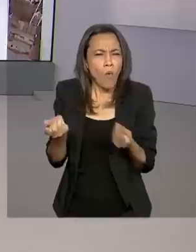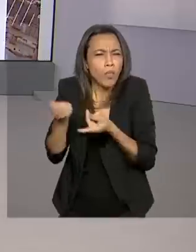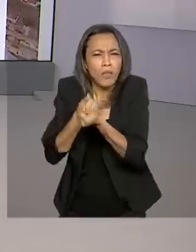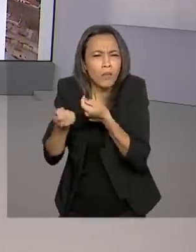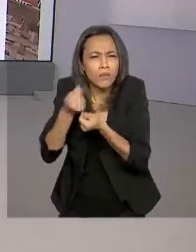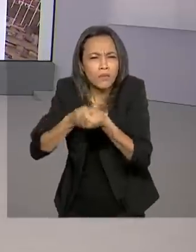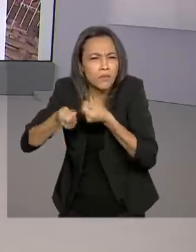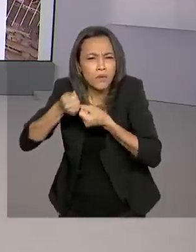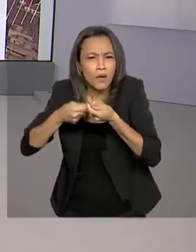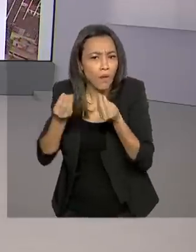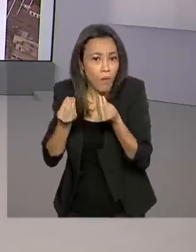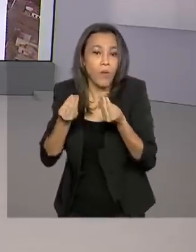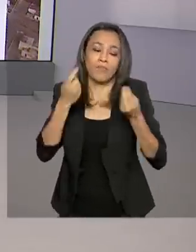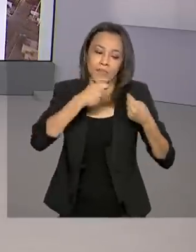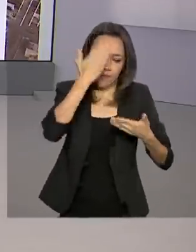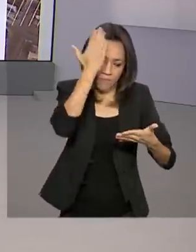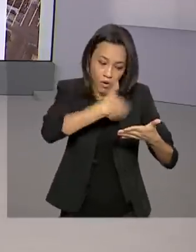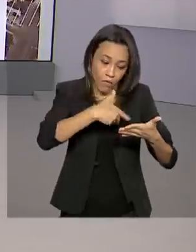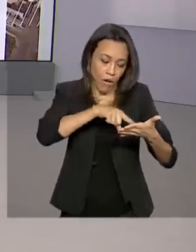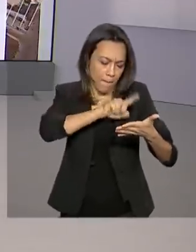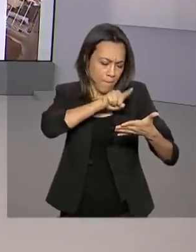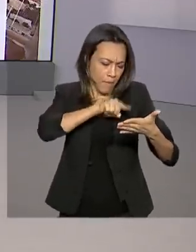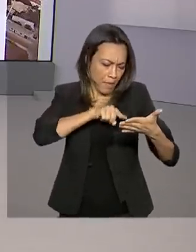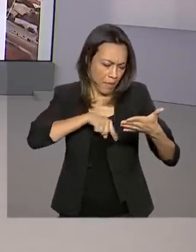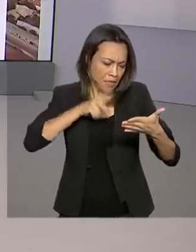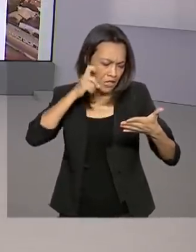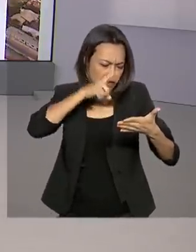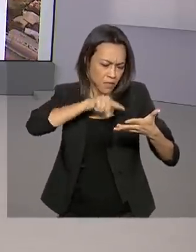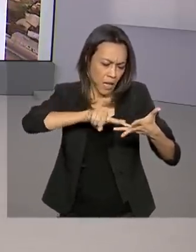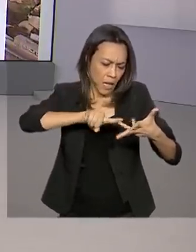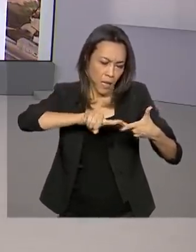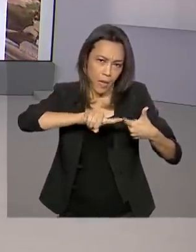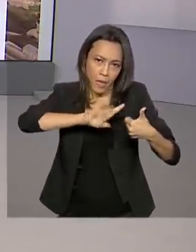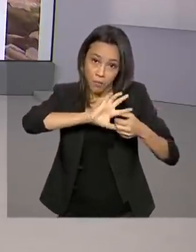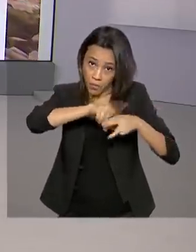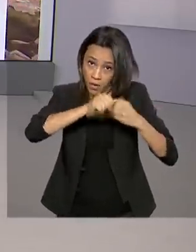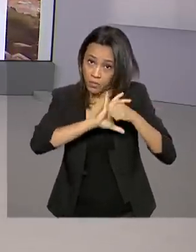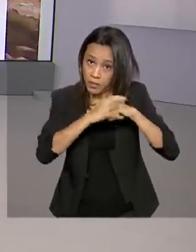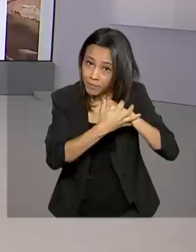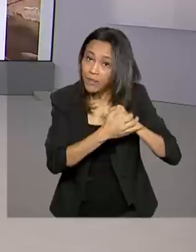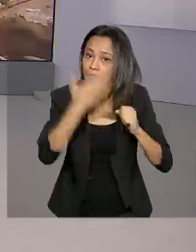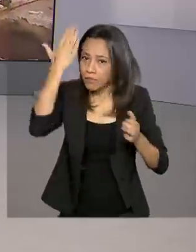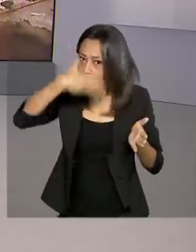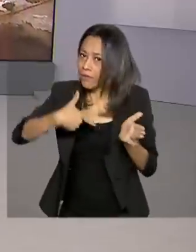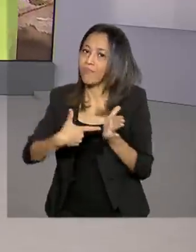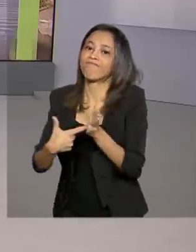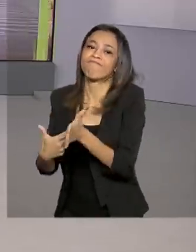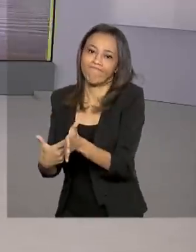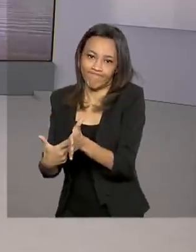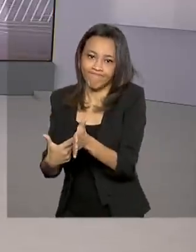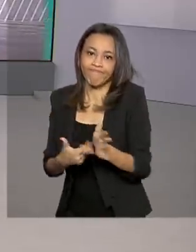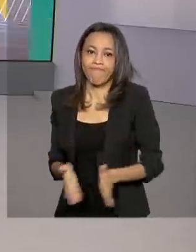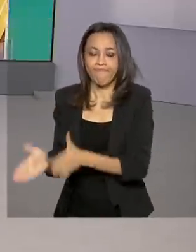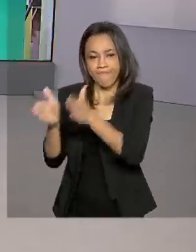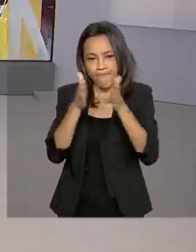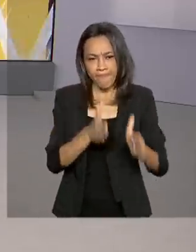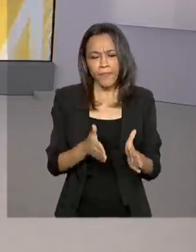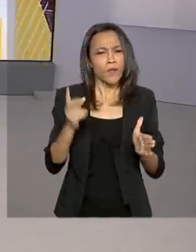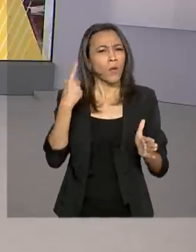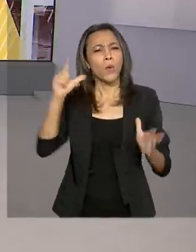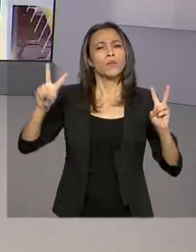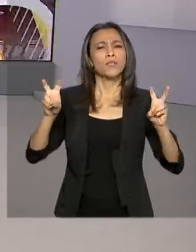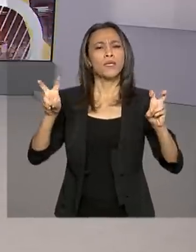o contribuinte precisa comprovar dificuldades econômicas por causa da pandemia. Mudando de assunto, o Ministério da